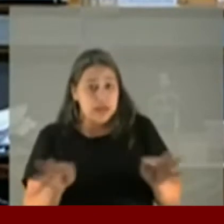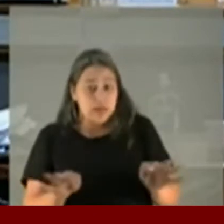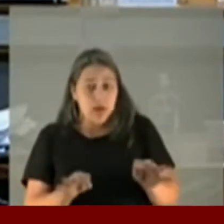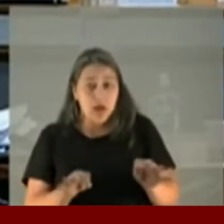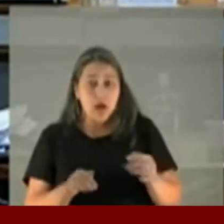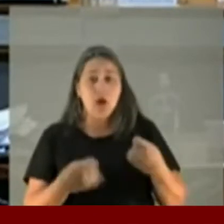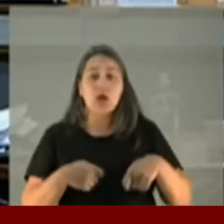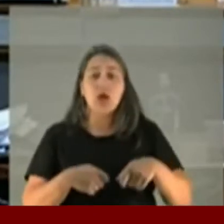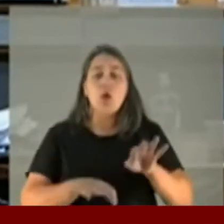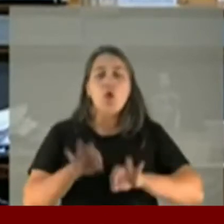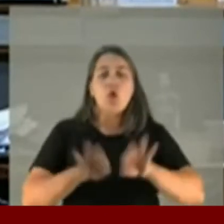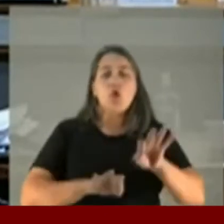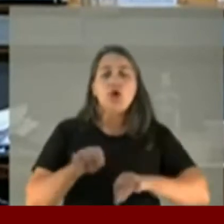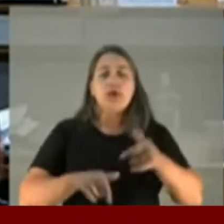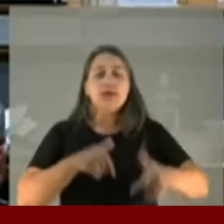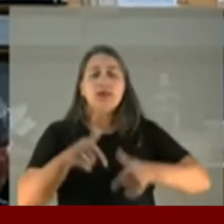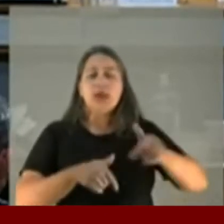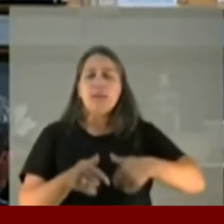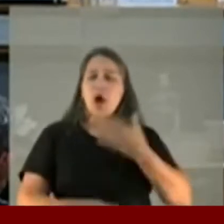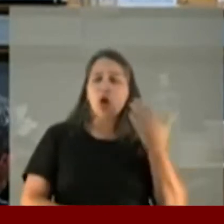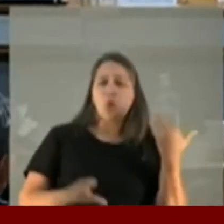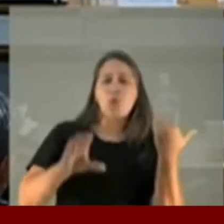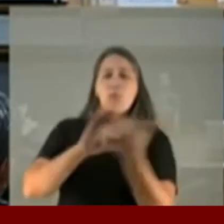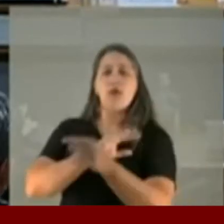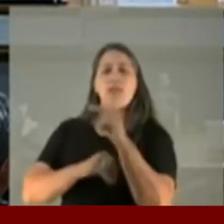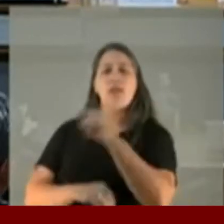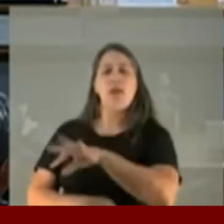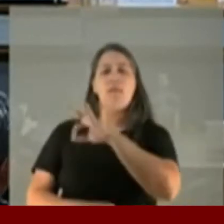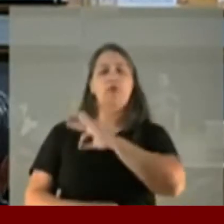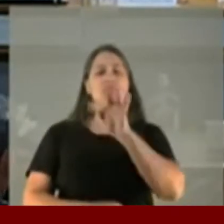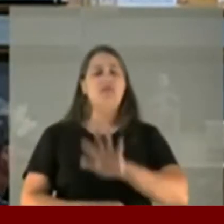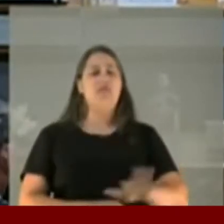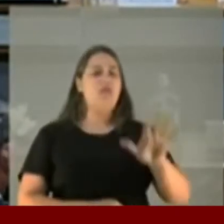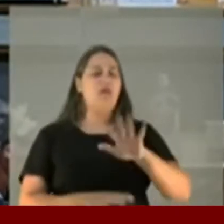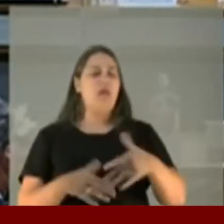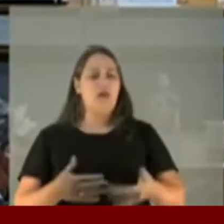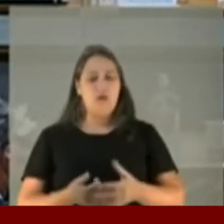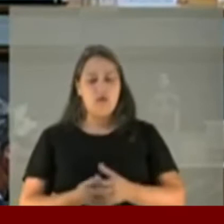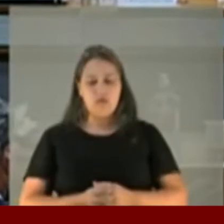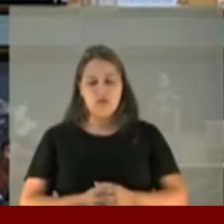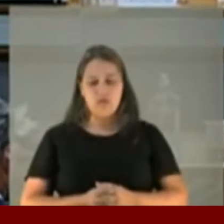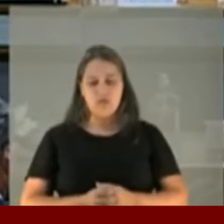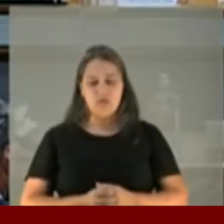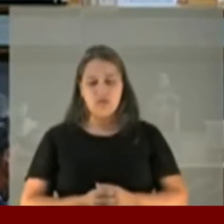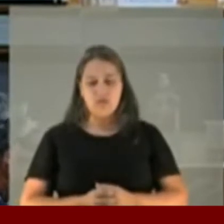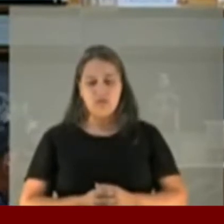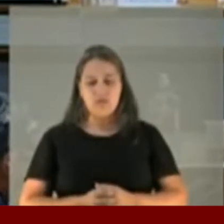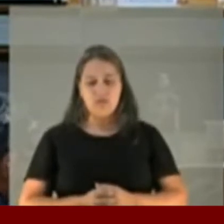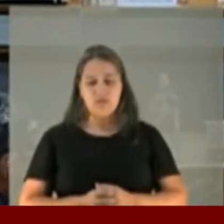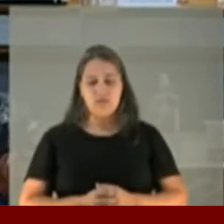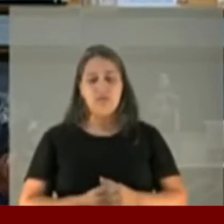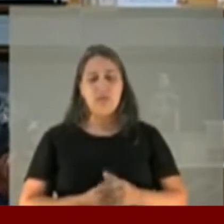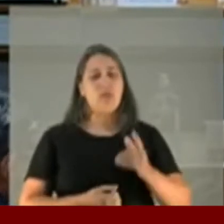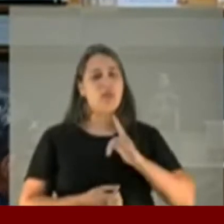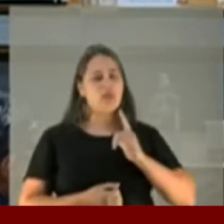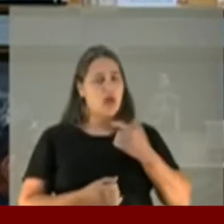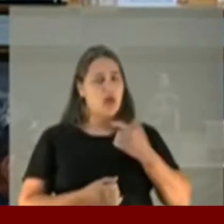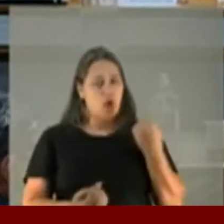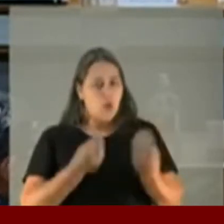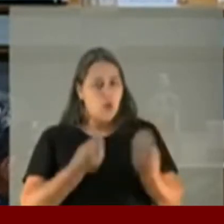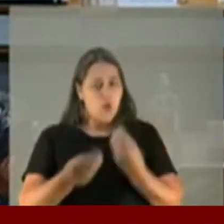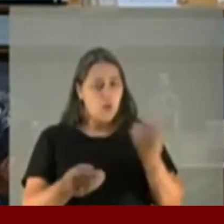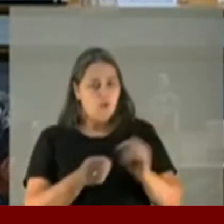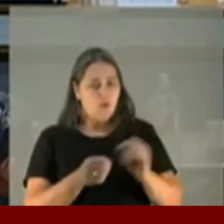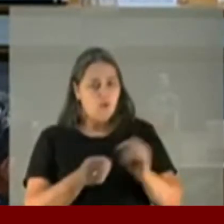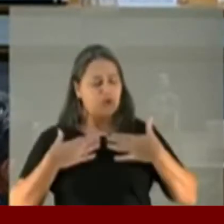o trabalho da CPI, manda para a Polícia Federal degravar para poder saber qual é... A gente tem caminhos bem interessantes na própria CPI. Pode ficar